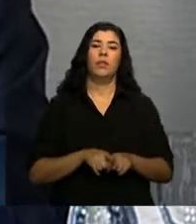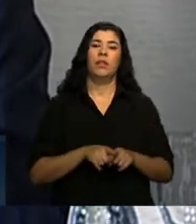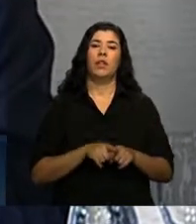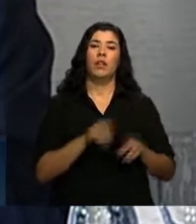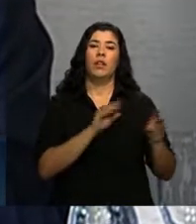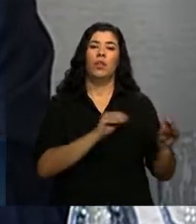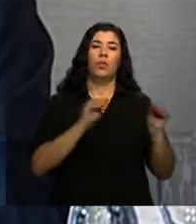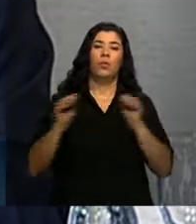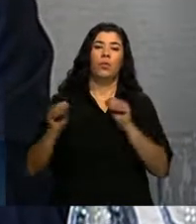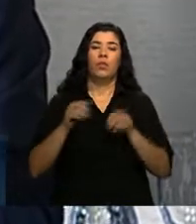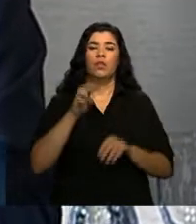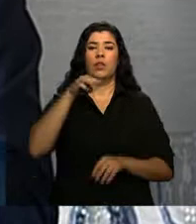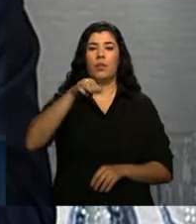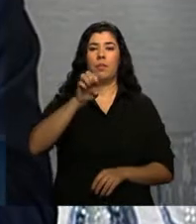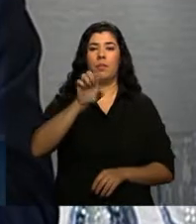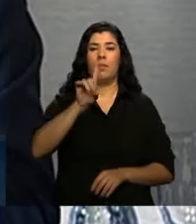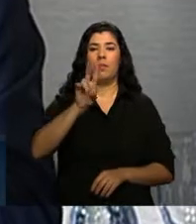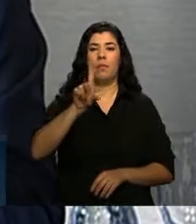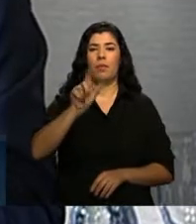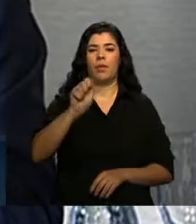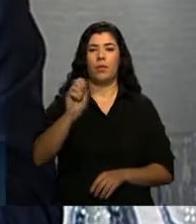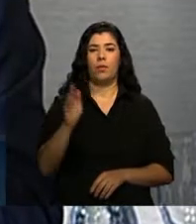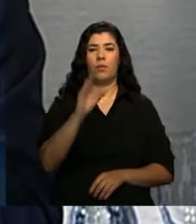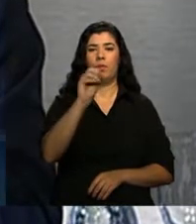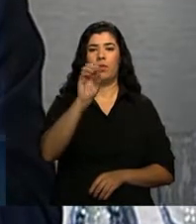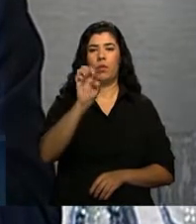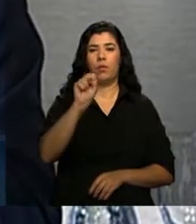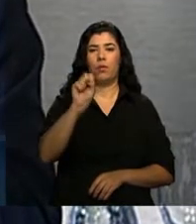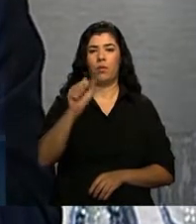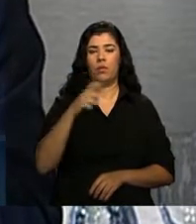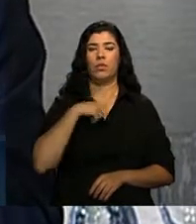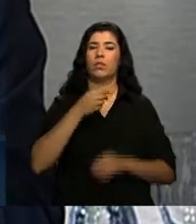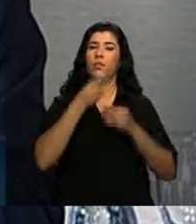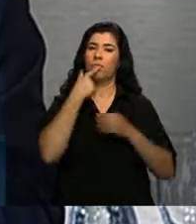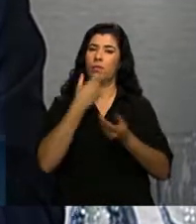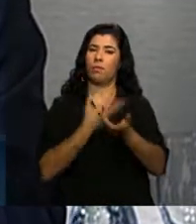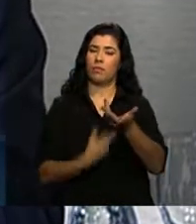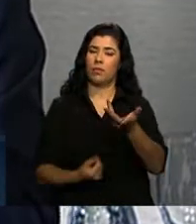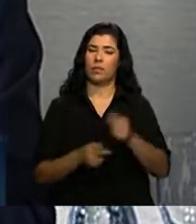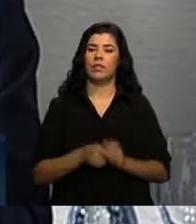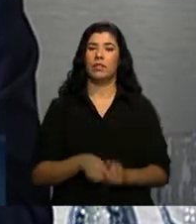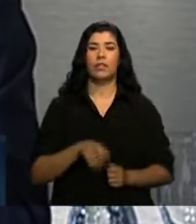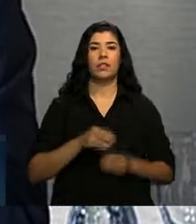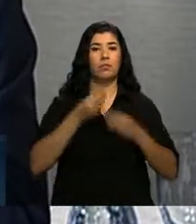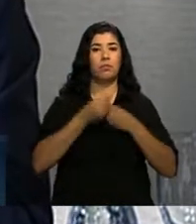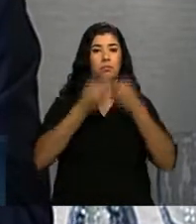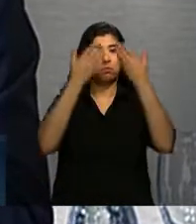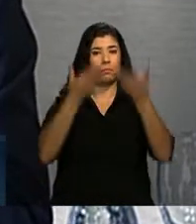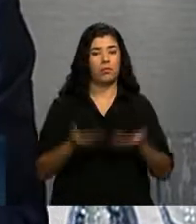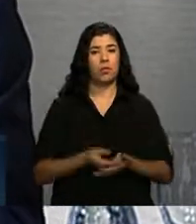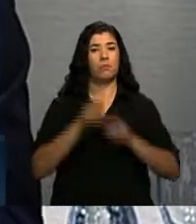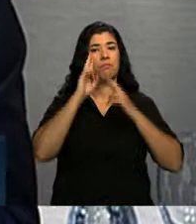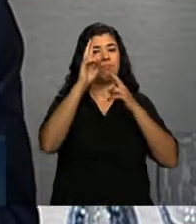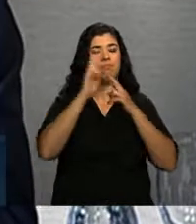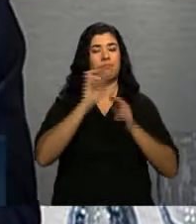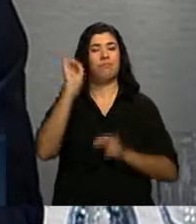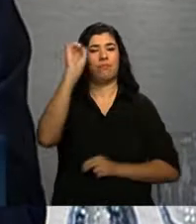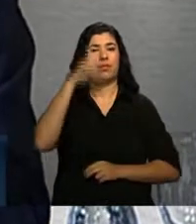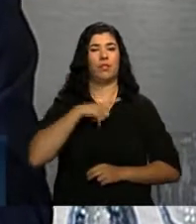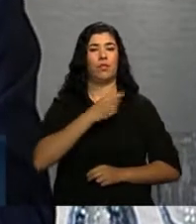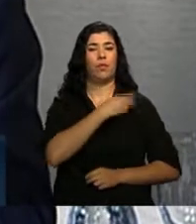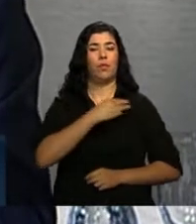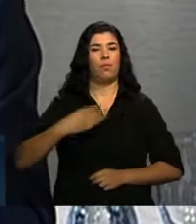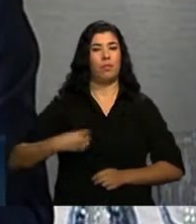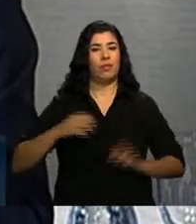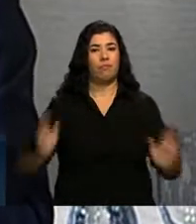Então, era só para fazer um breve relato da importância do ministro, em frente às nossas políticas, e que isso nos